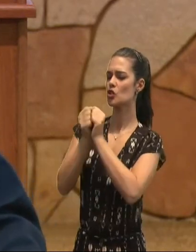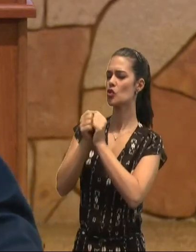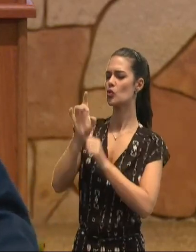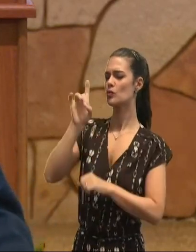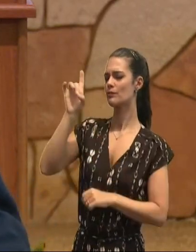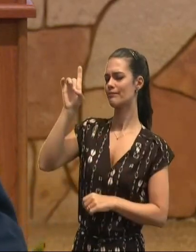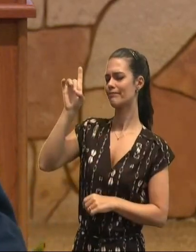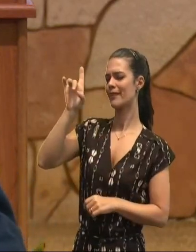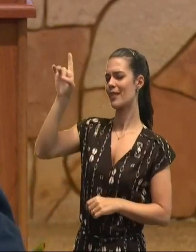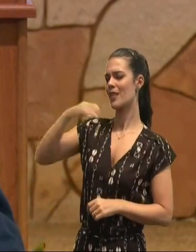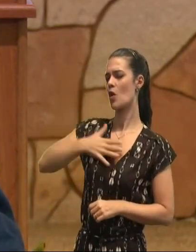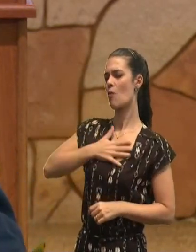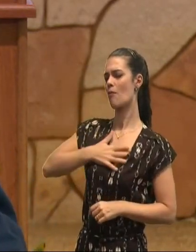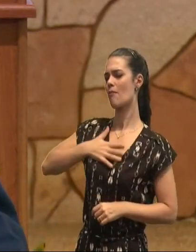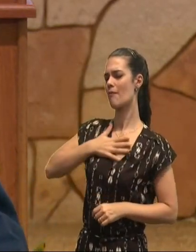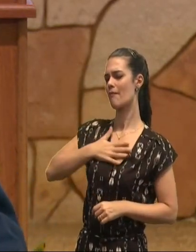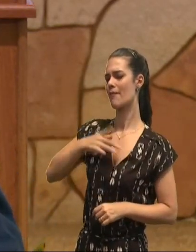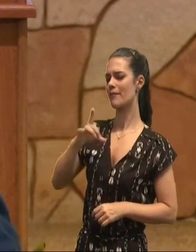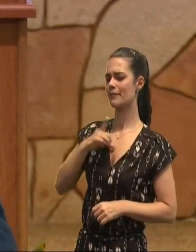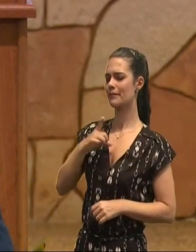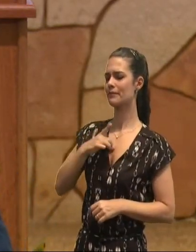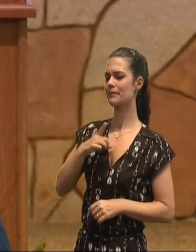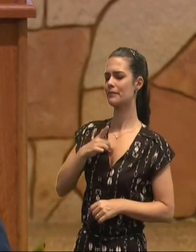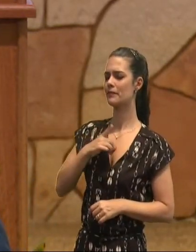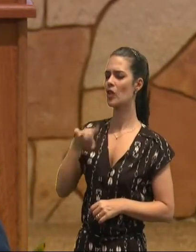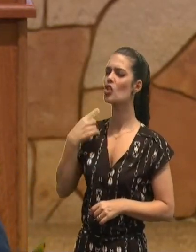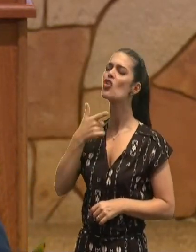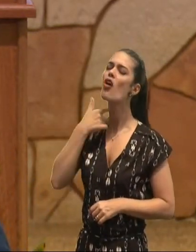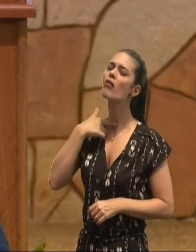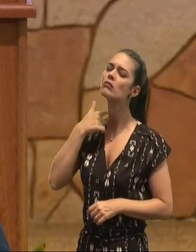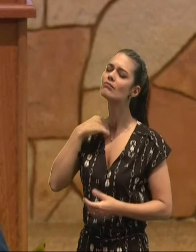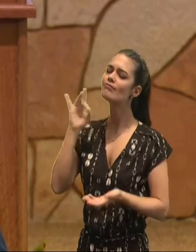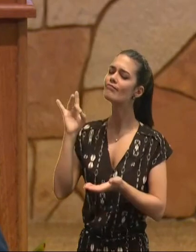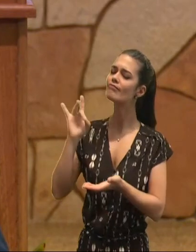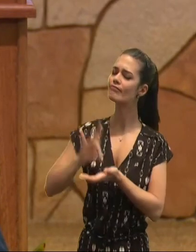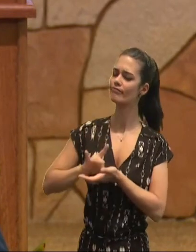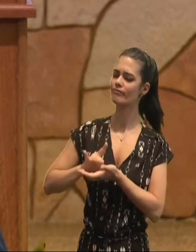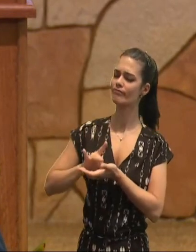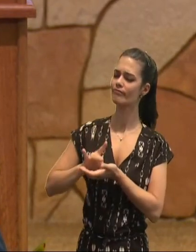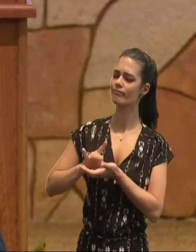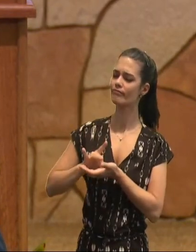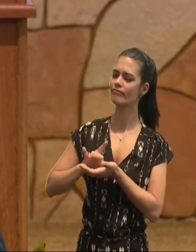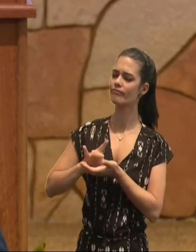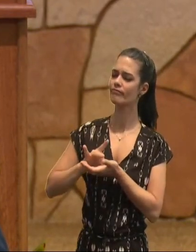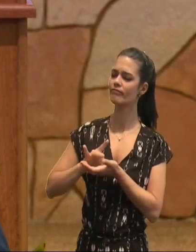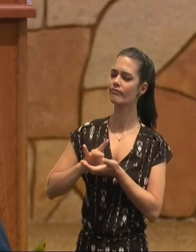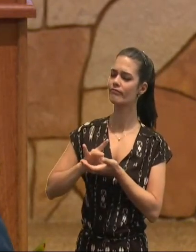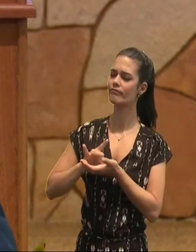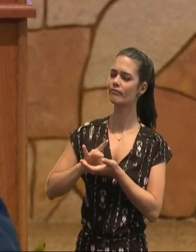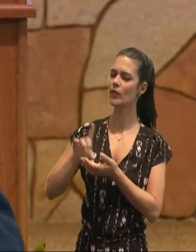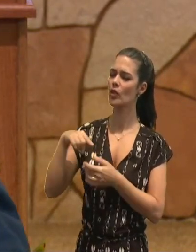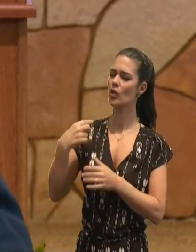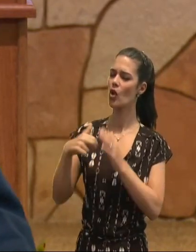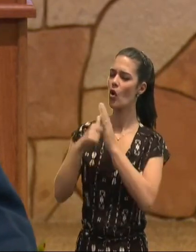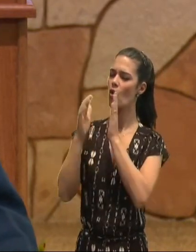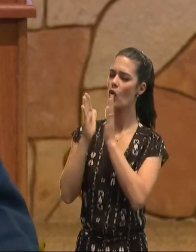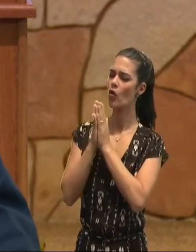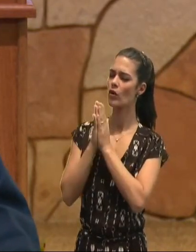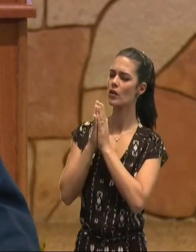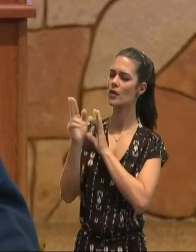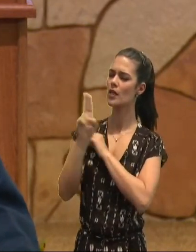agrada, Senhor, que esse, seja o nosso desejo, mais sincero, pai, e essa é a nossa oração,